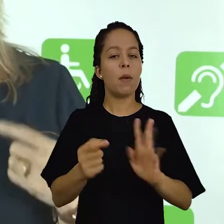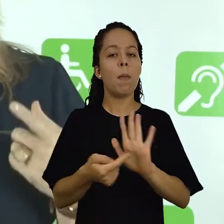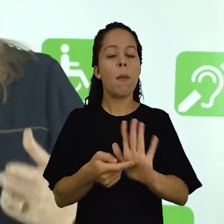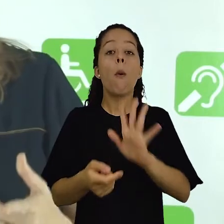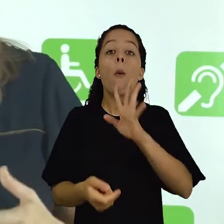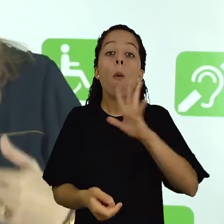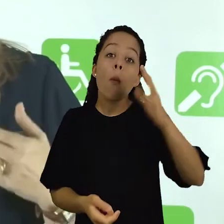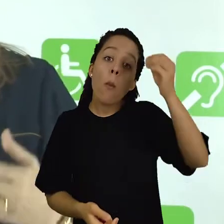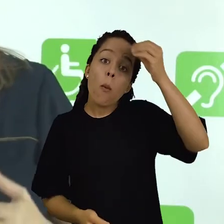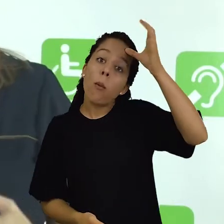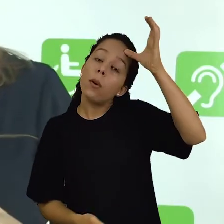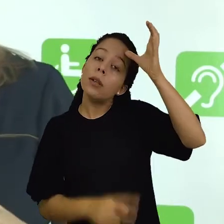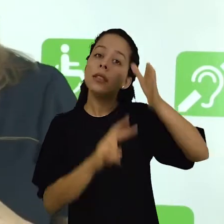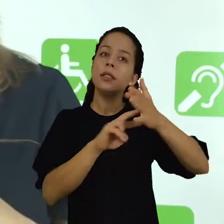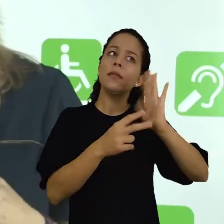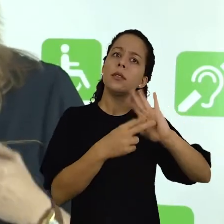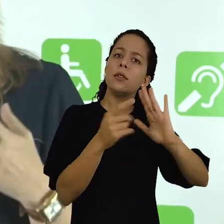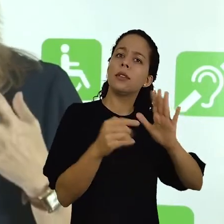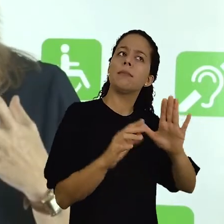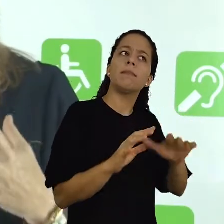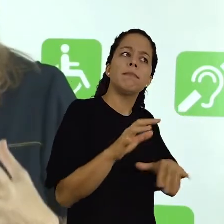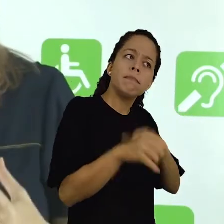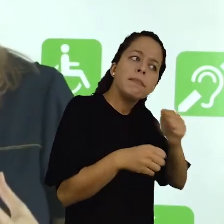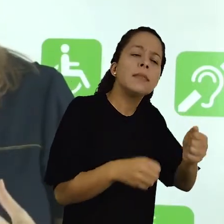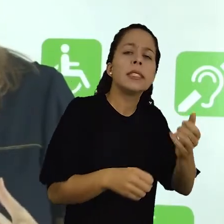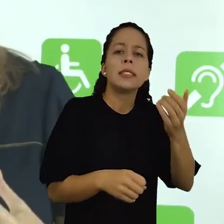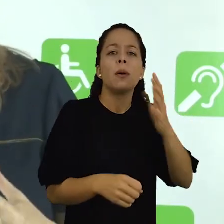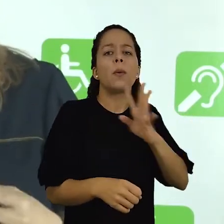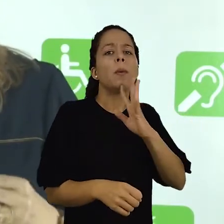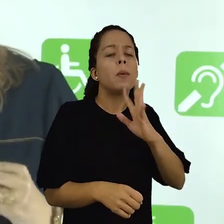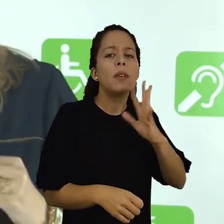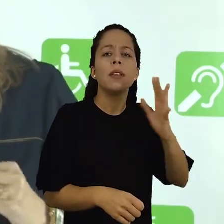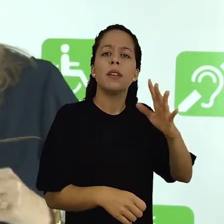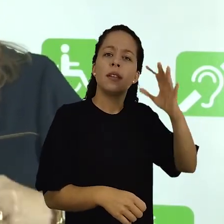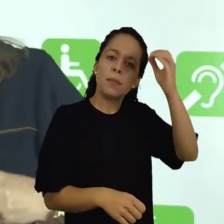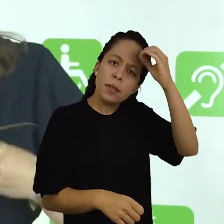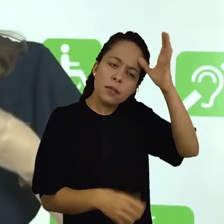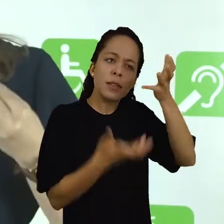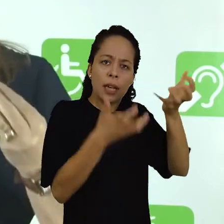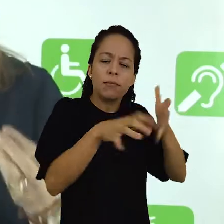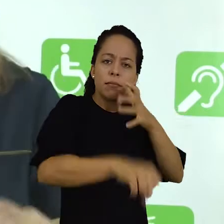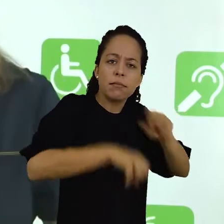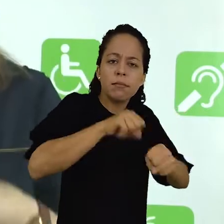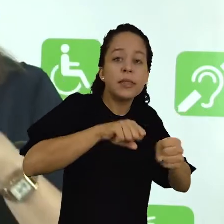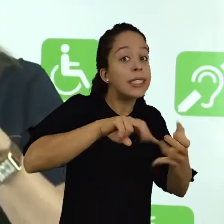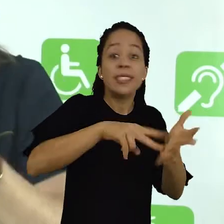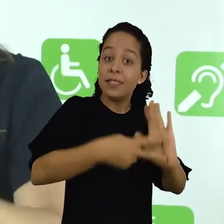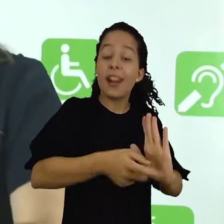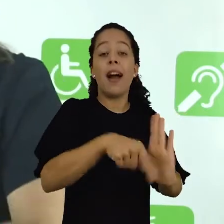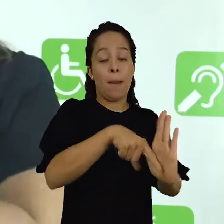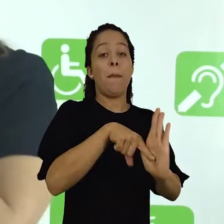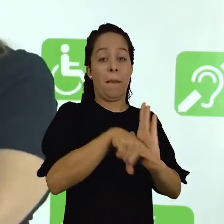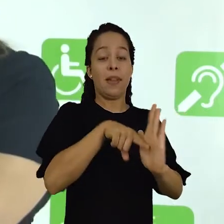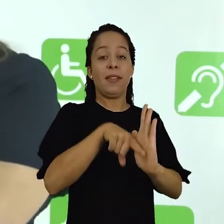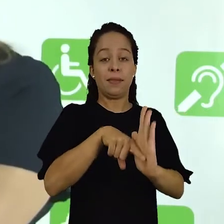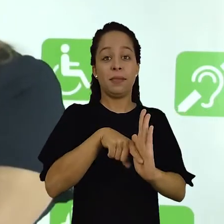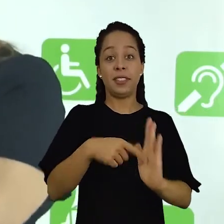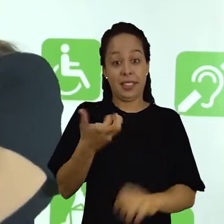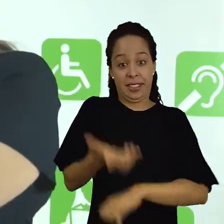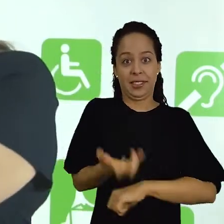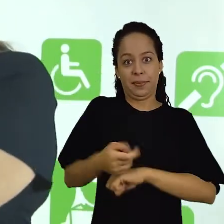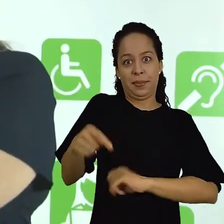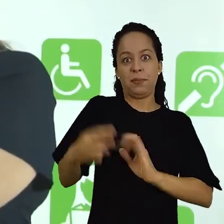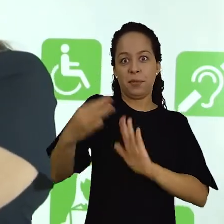Quando nós falamos em conhecimento, nós falamos em buscar conhecimento, nós estamos